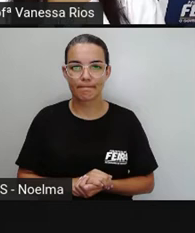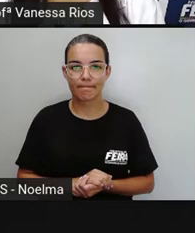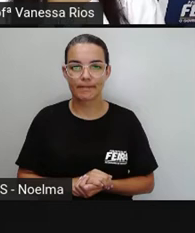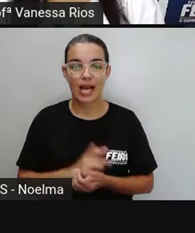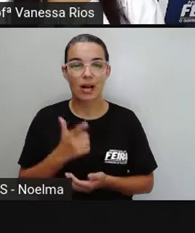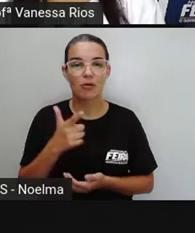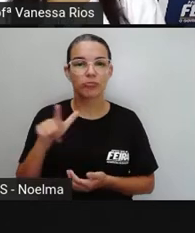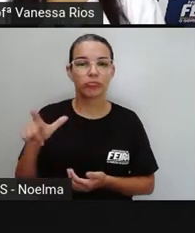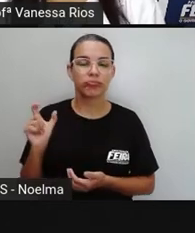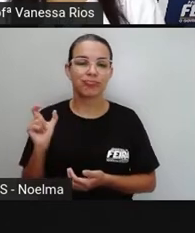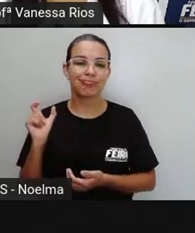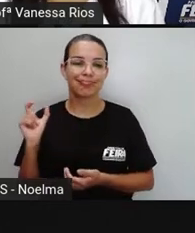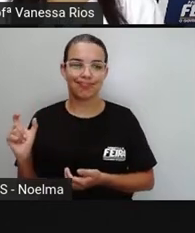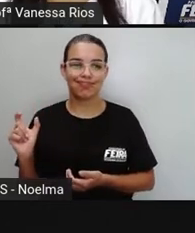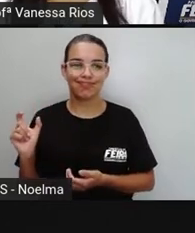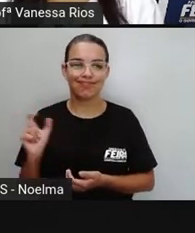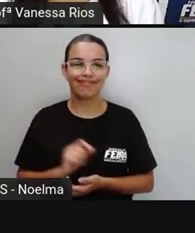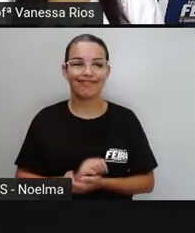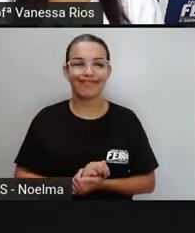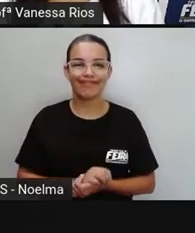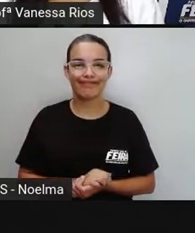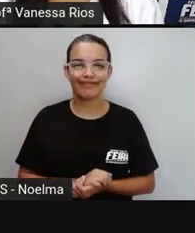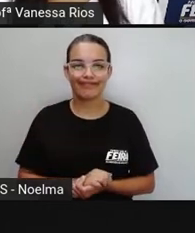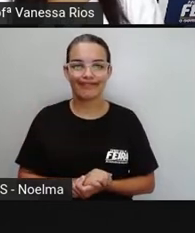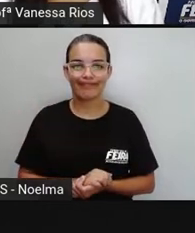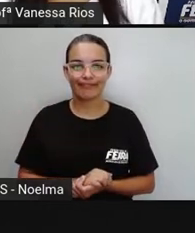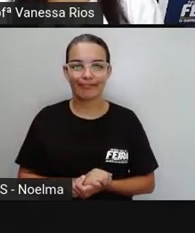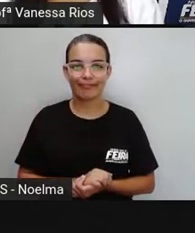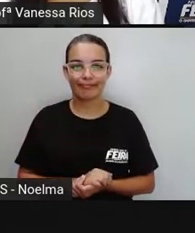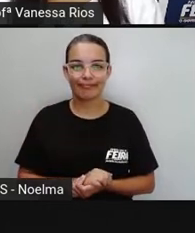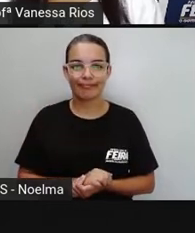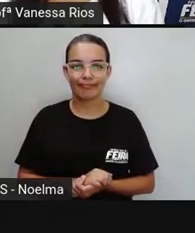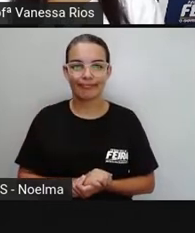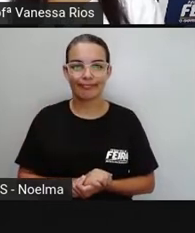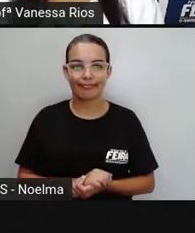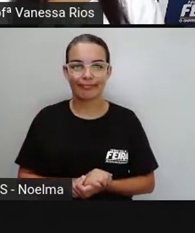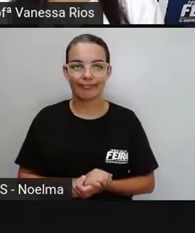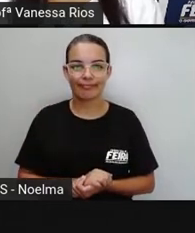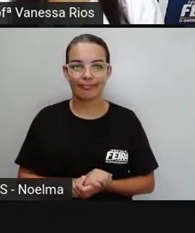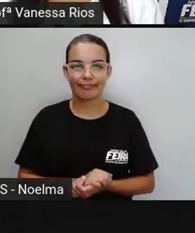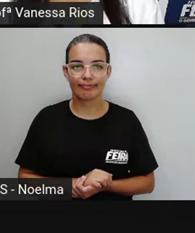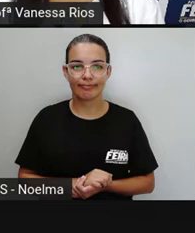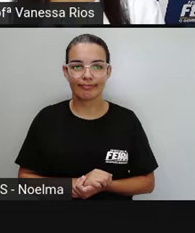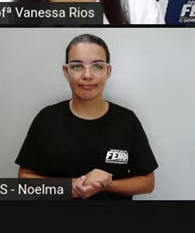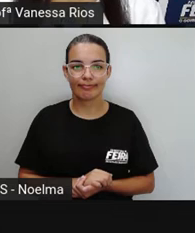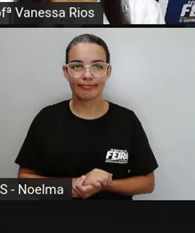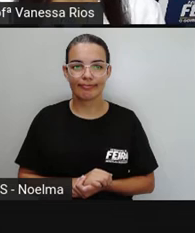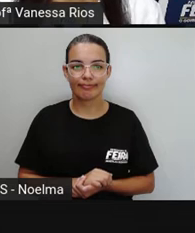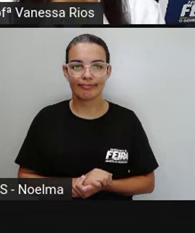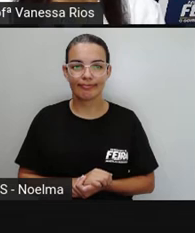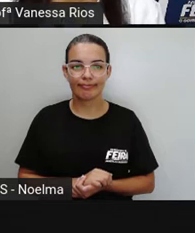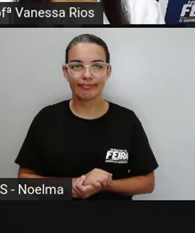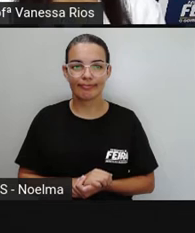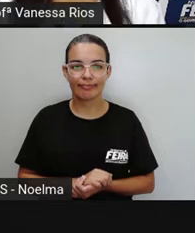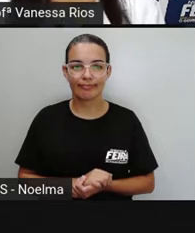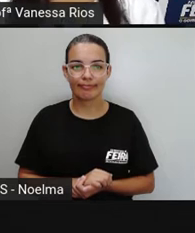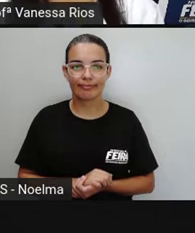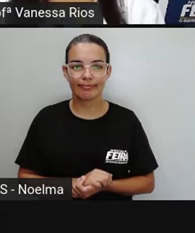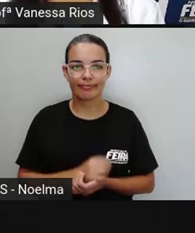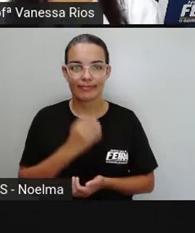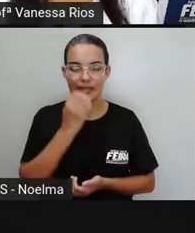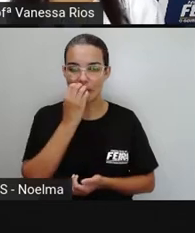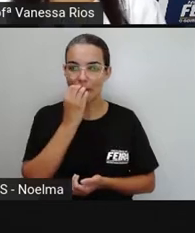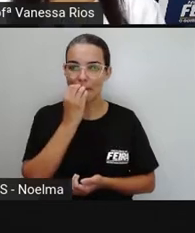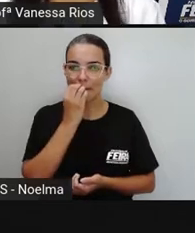Agora, a Pró traz outra palavra. A palavra agora é... Olhem só. Boneca. Então,